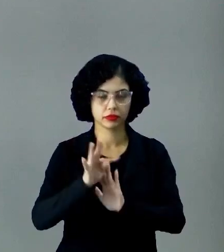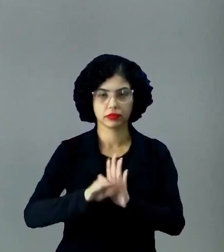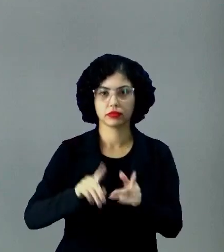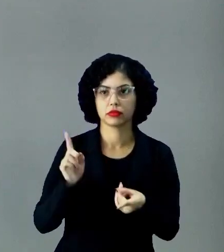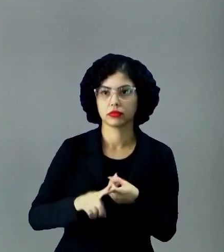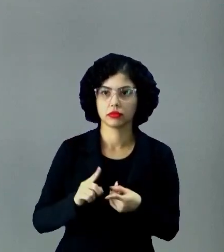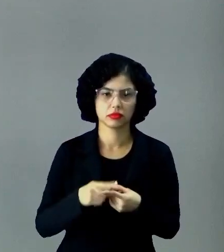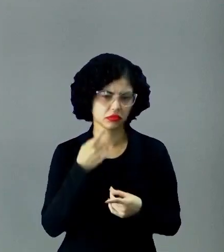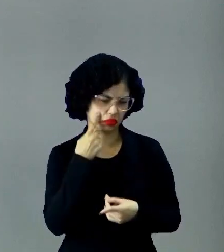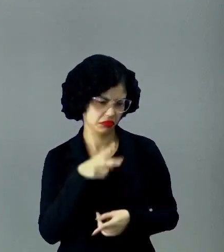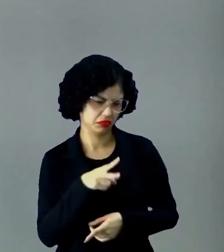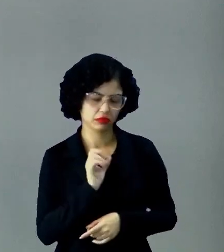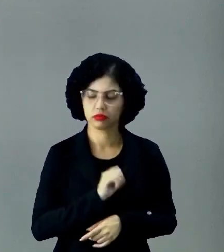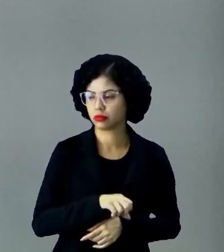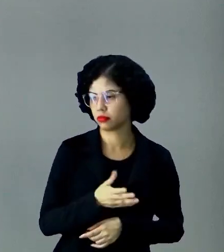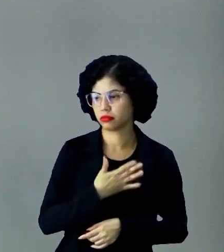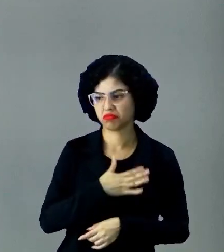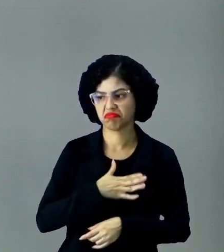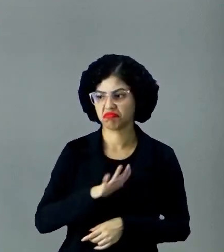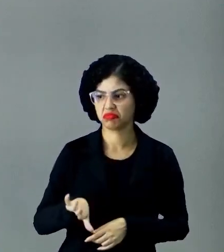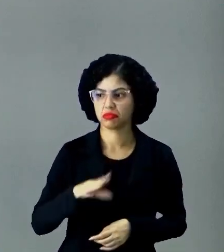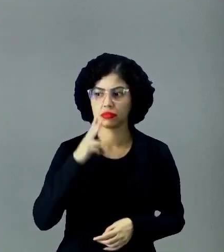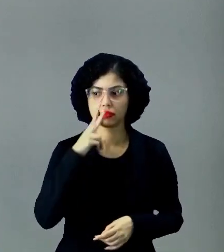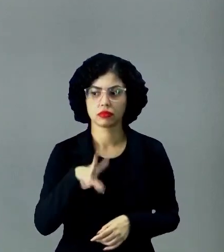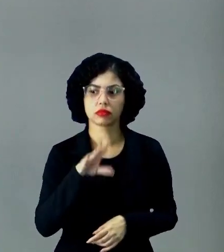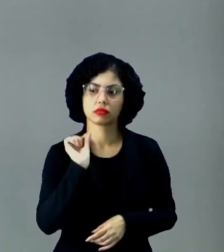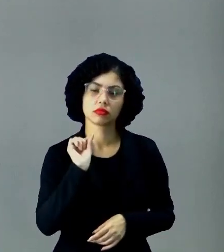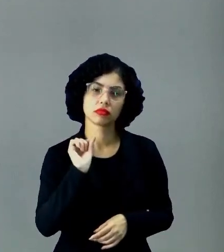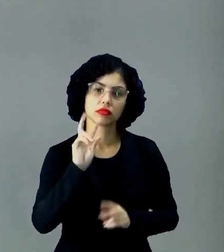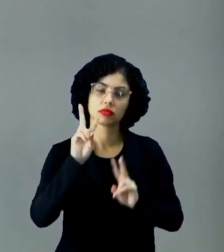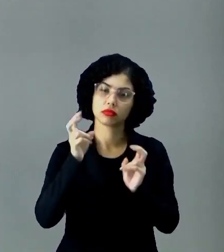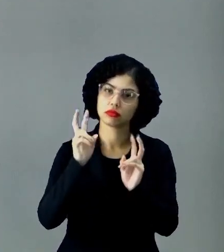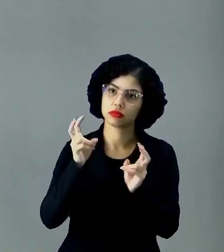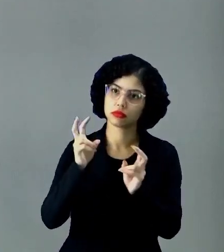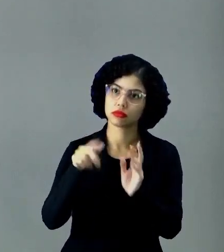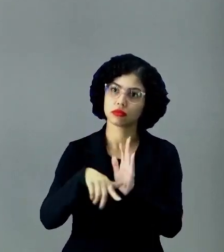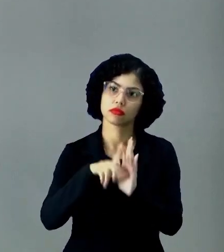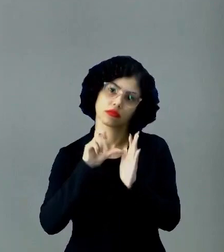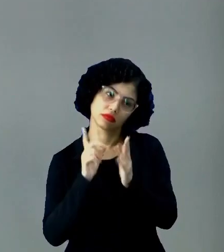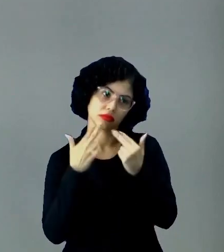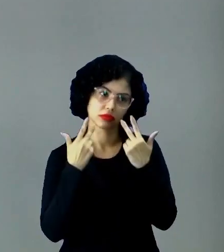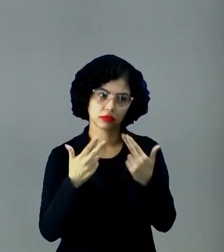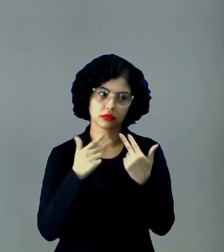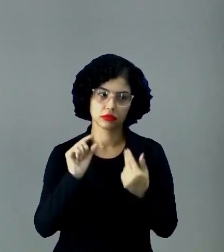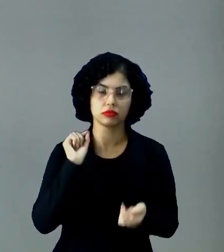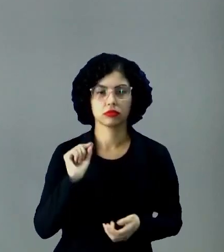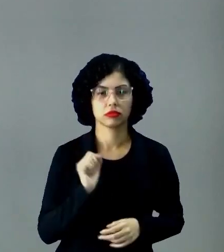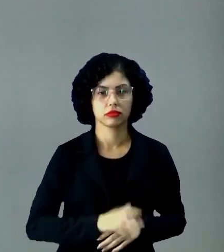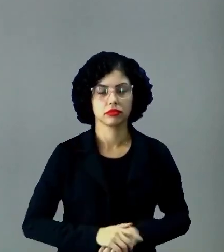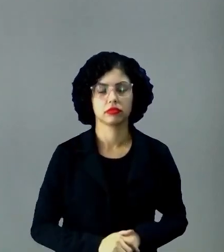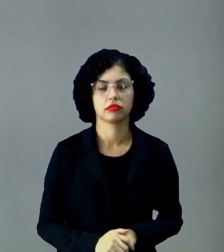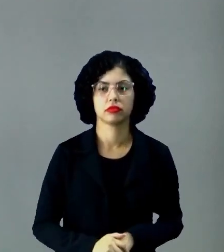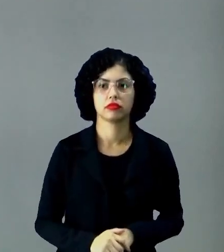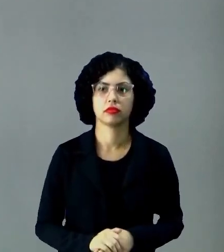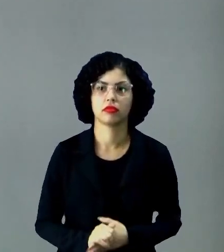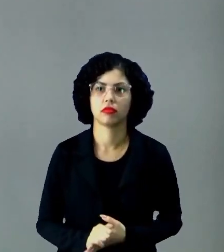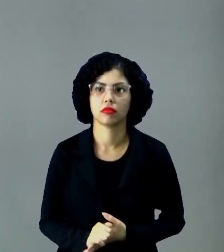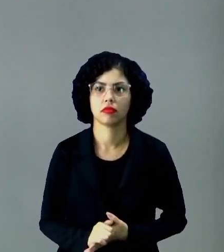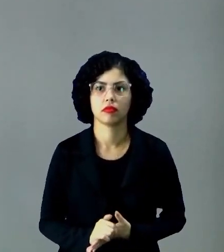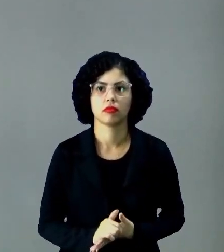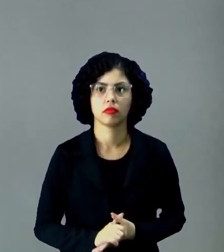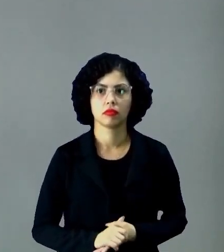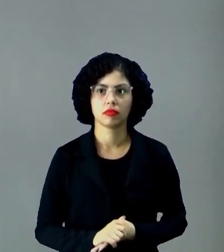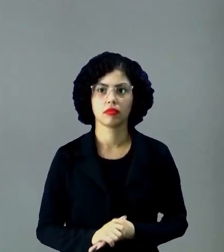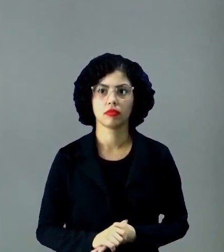porque não se interessou por aquela notícia, visto que o título, ele antecipa do que a notícia abordar, do que a